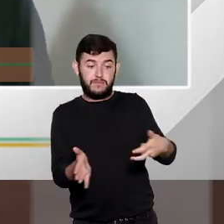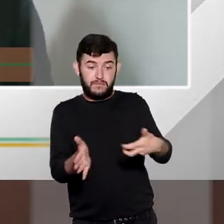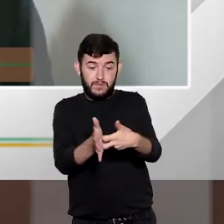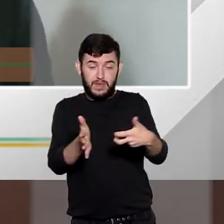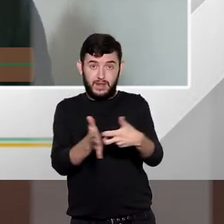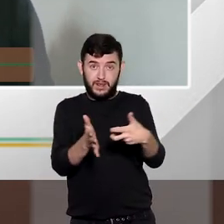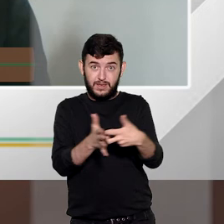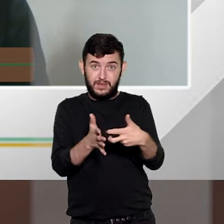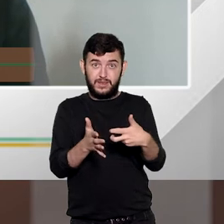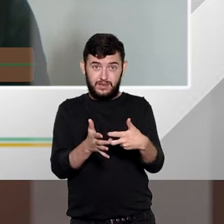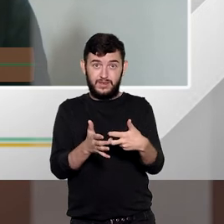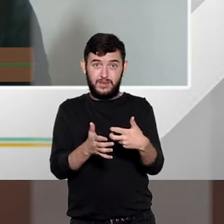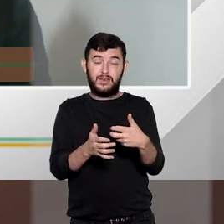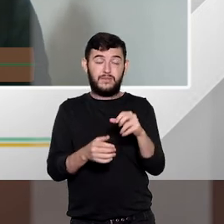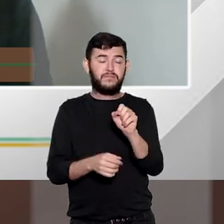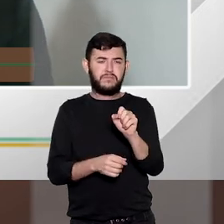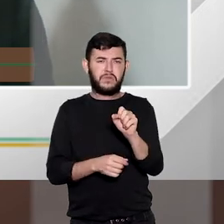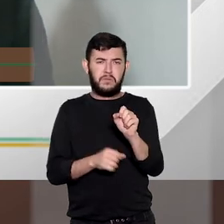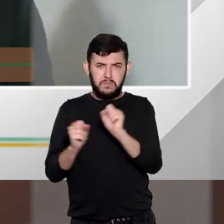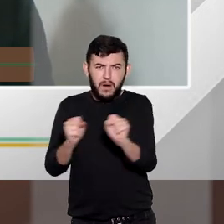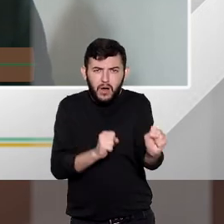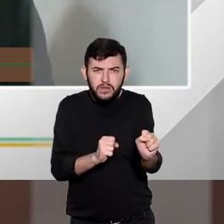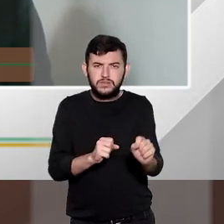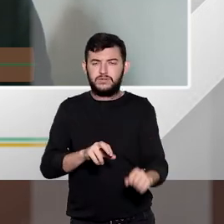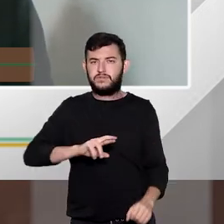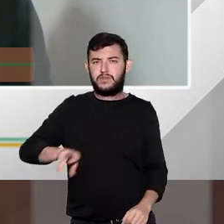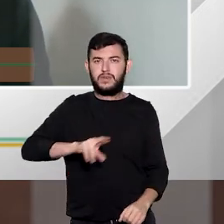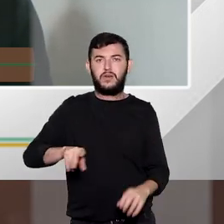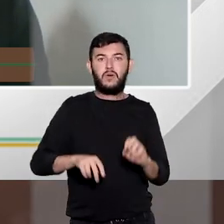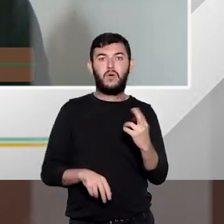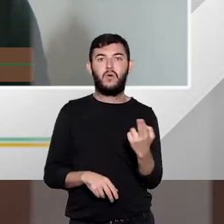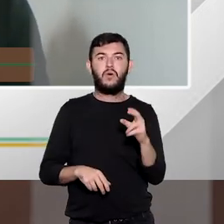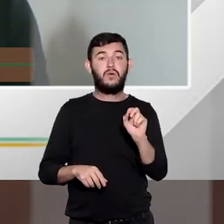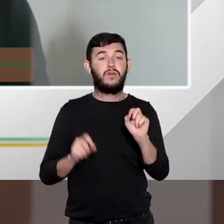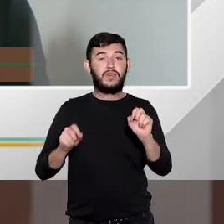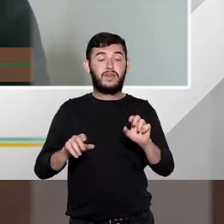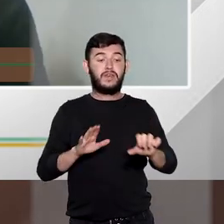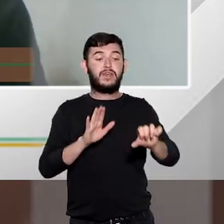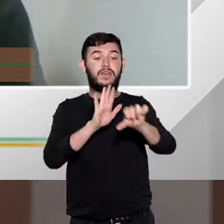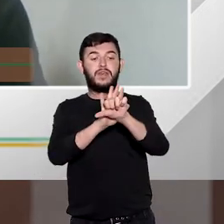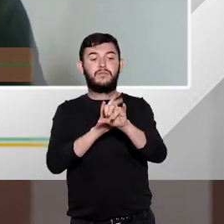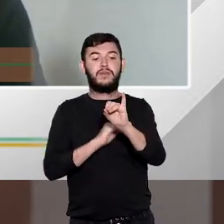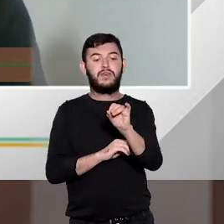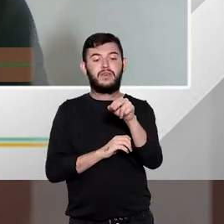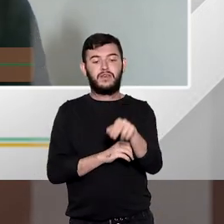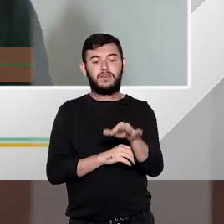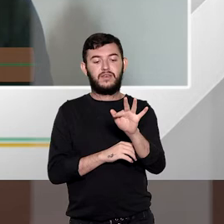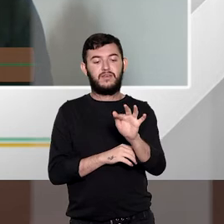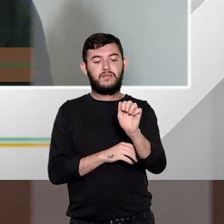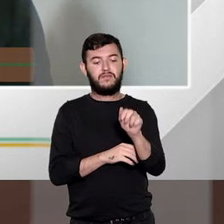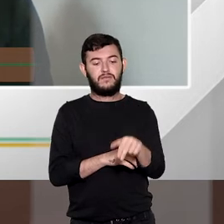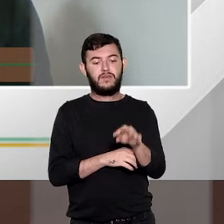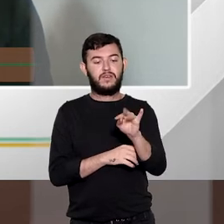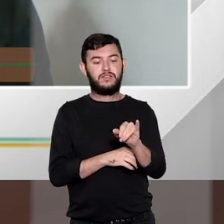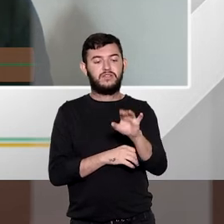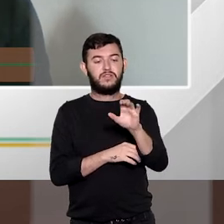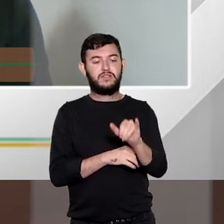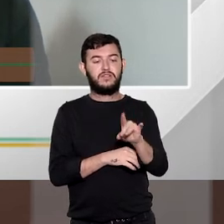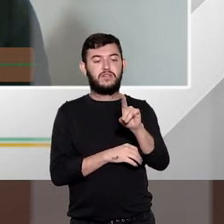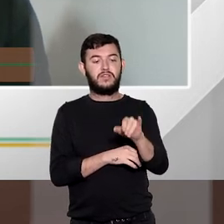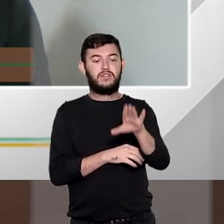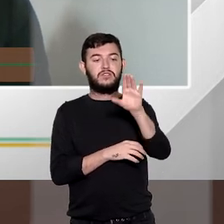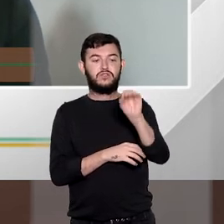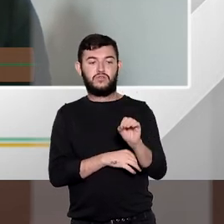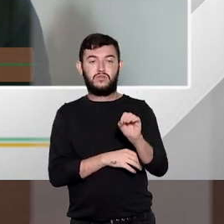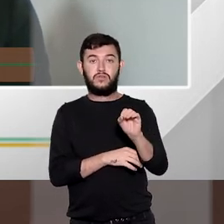Não. Da mesma forma, por exemplo, o crime de infanticídio, quando a mãe, por influência do Estado por recuperar, mata o filho que